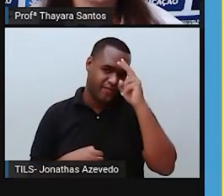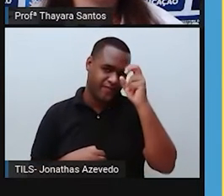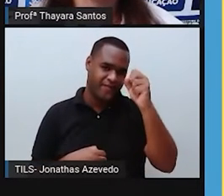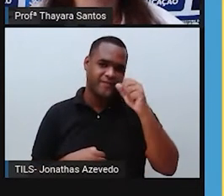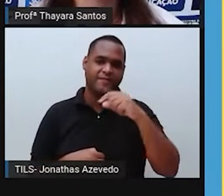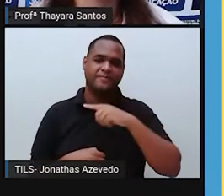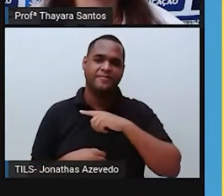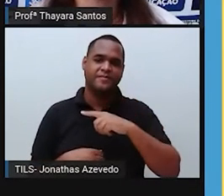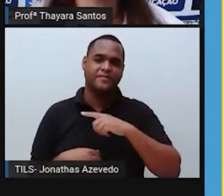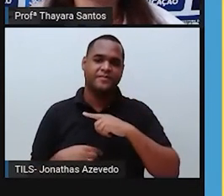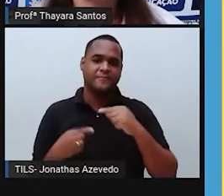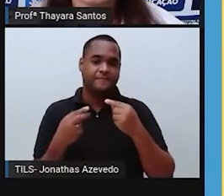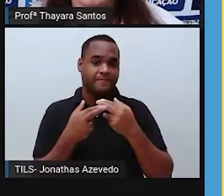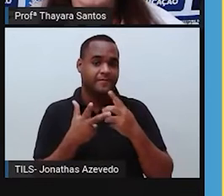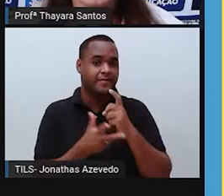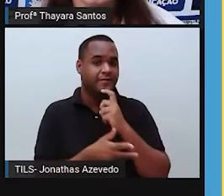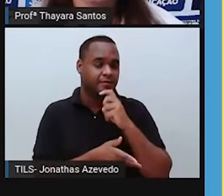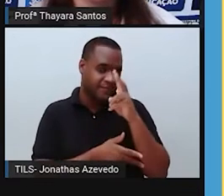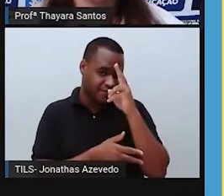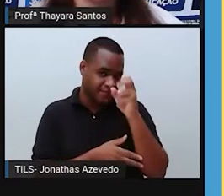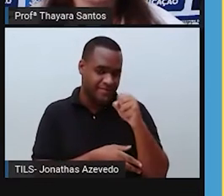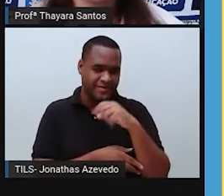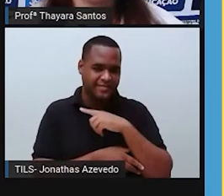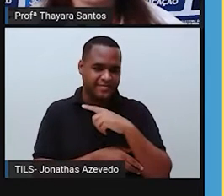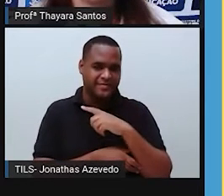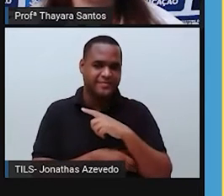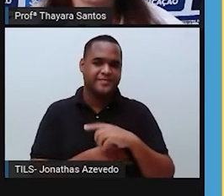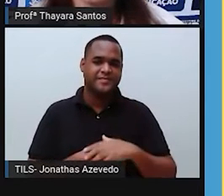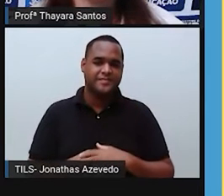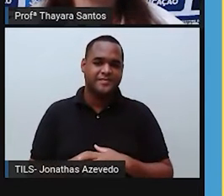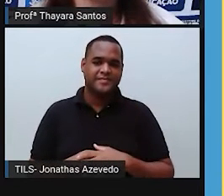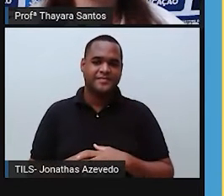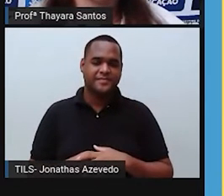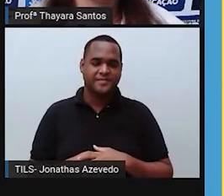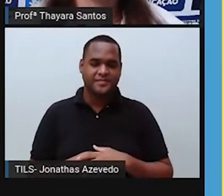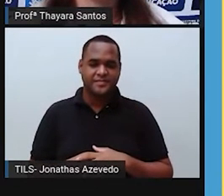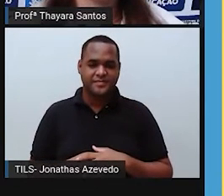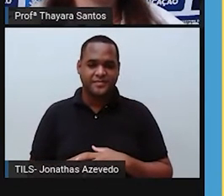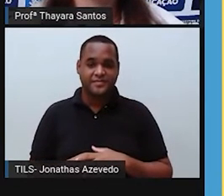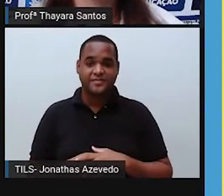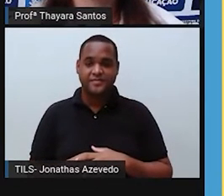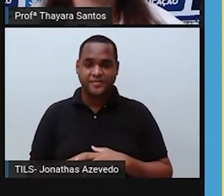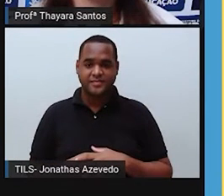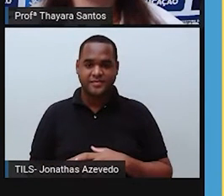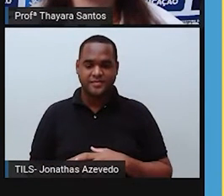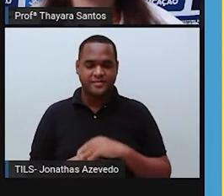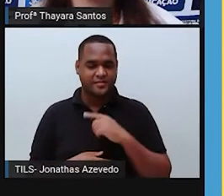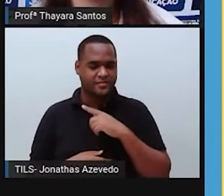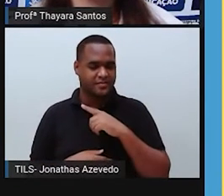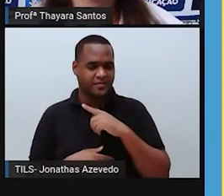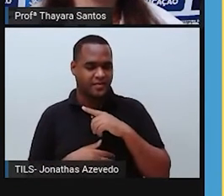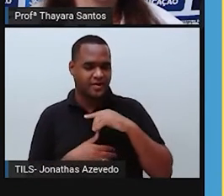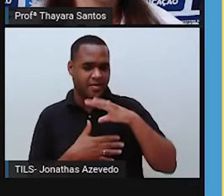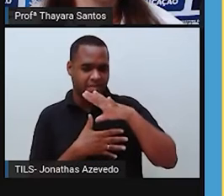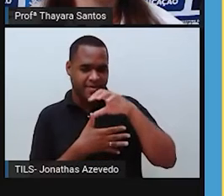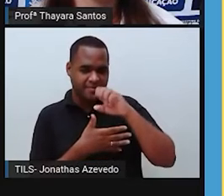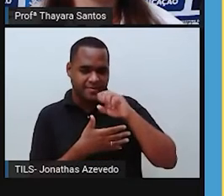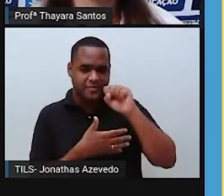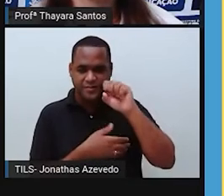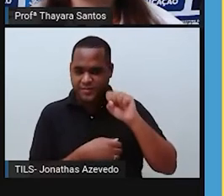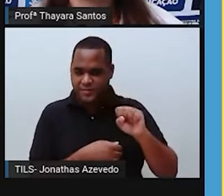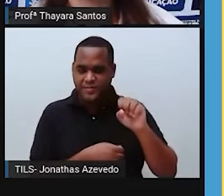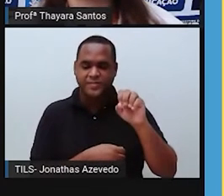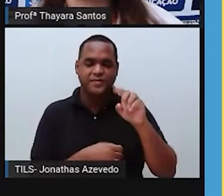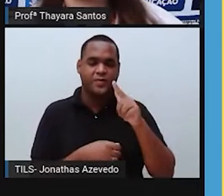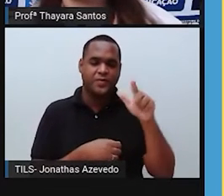um clima mais frio. Então, a gente tem esses picos gelados aqui no continente americano, na América do Sul, na